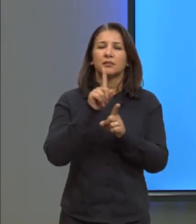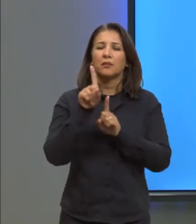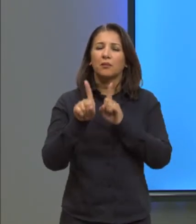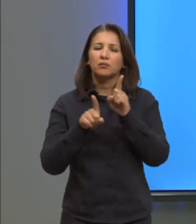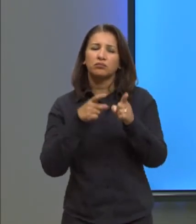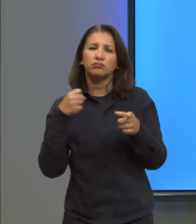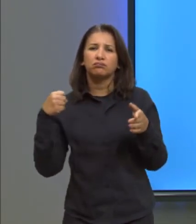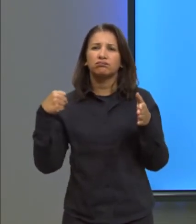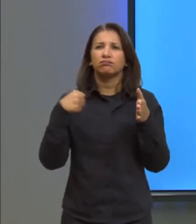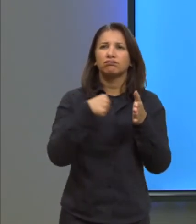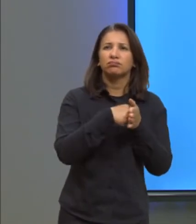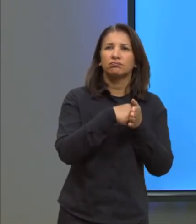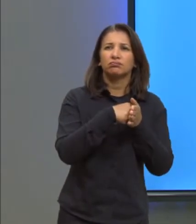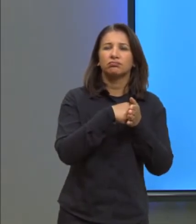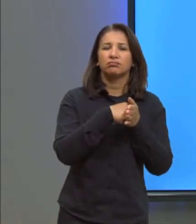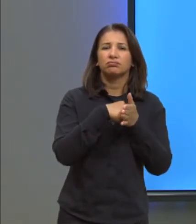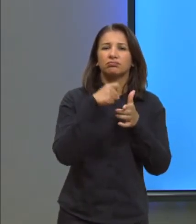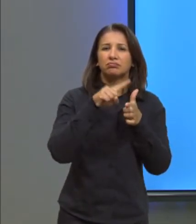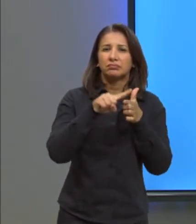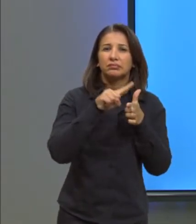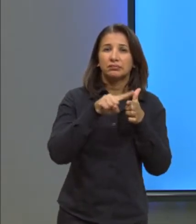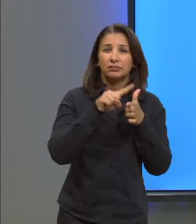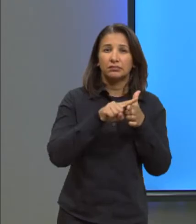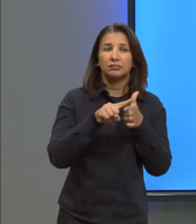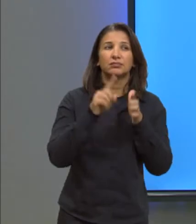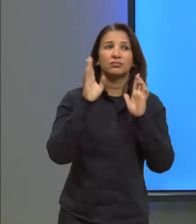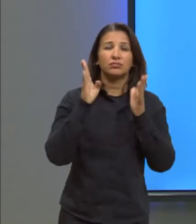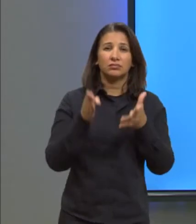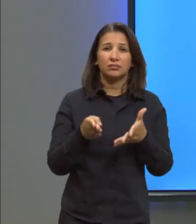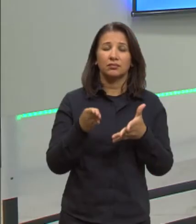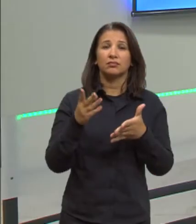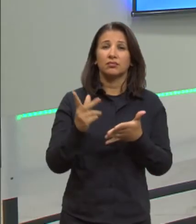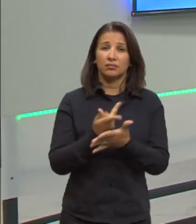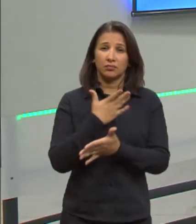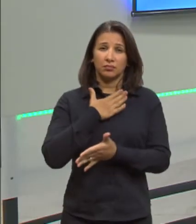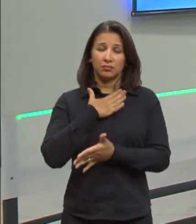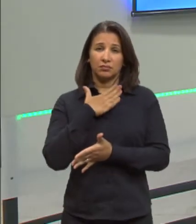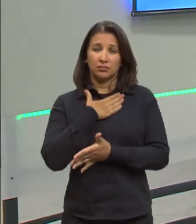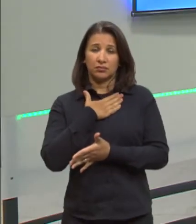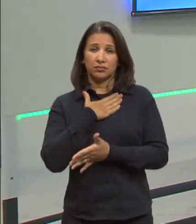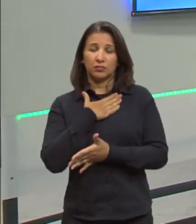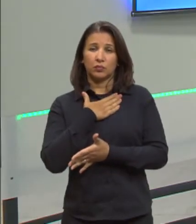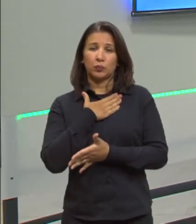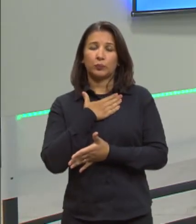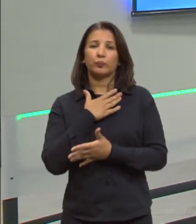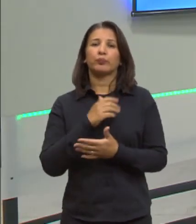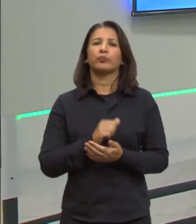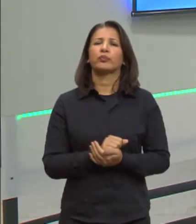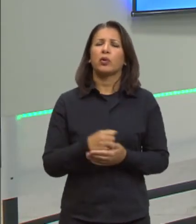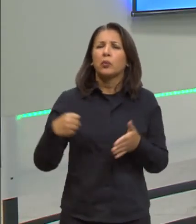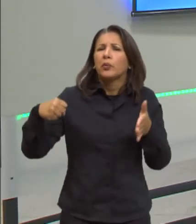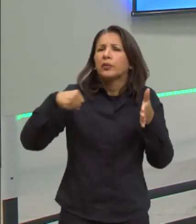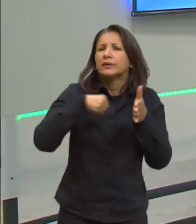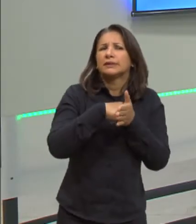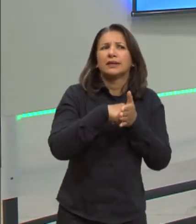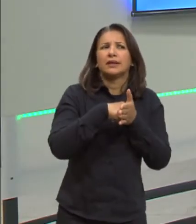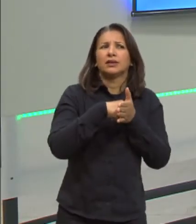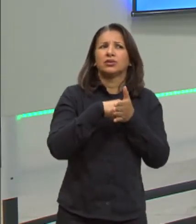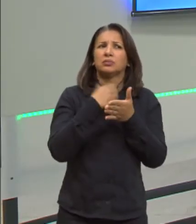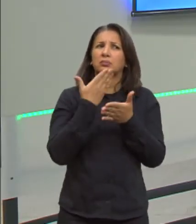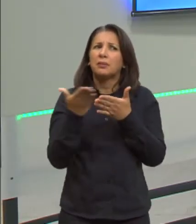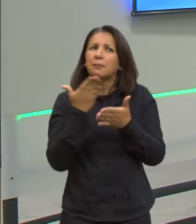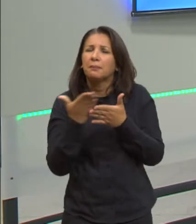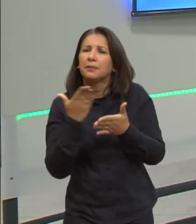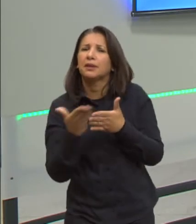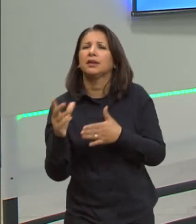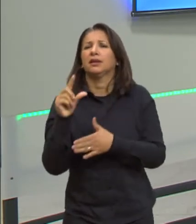Eu vou explicar para vocês um tipo de acidente que já me aconteceu por causa desse processo aí. O que foi? Chegou a ser um acidente, foi uma perda quase.